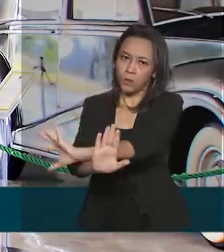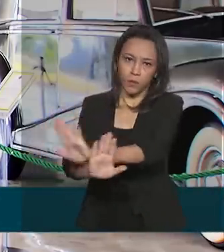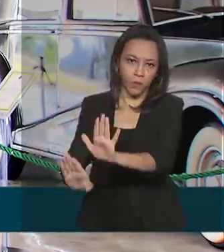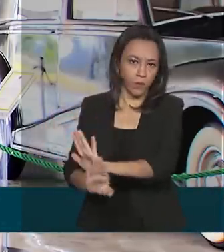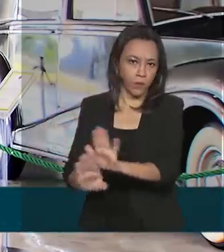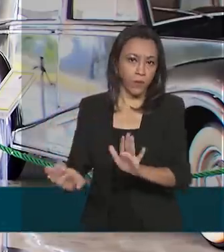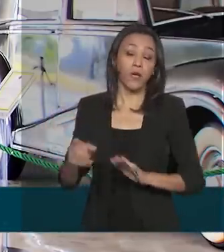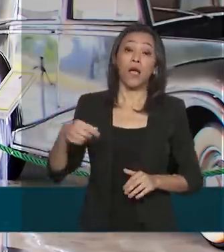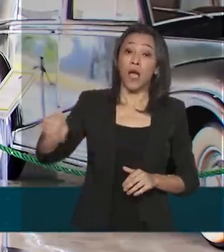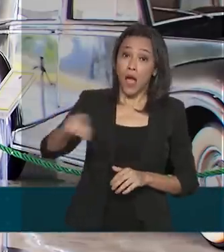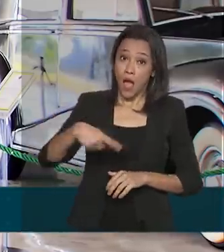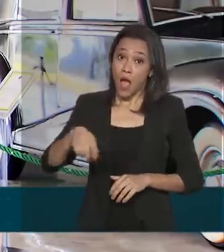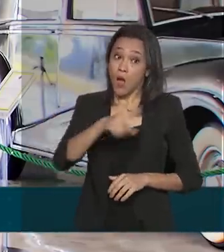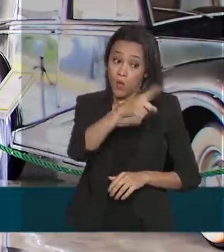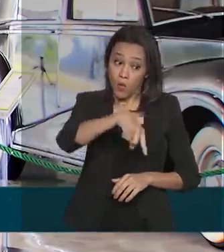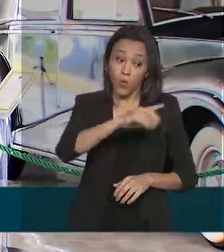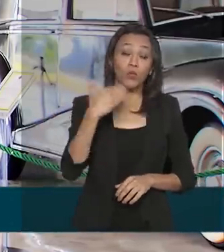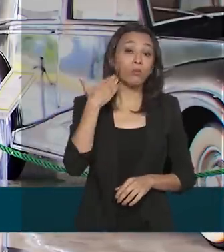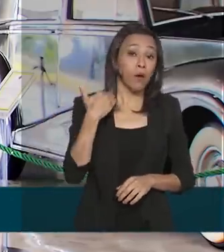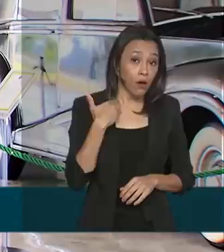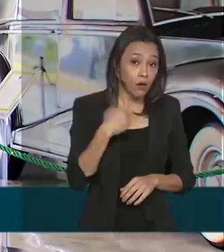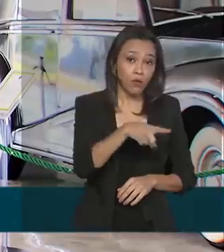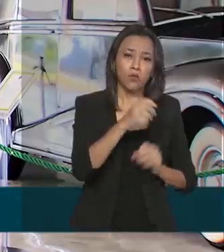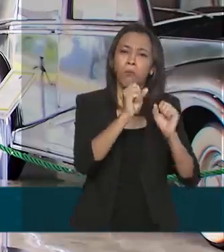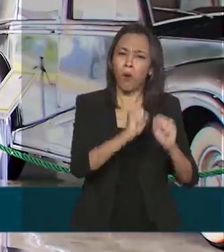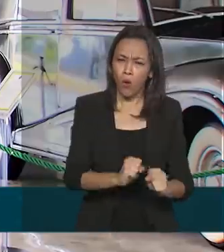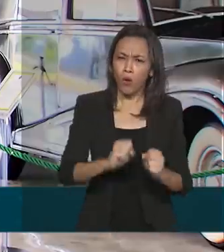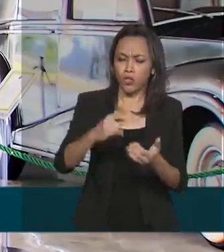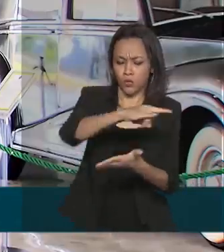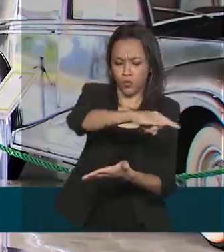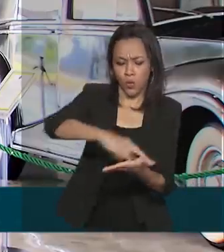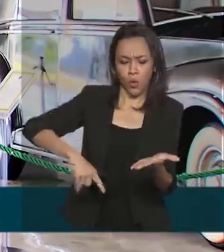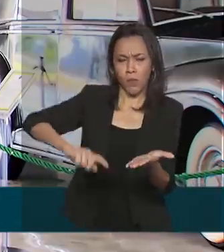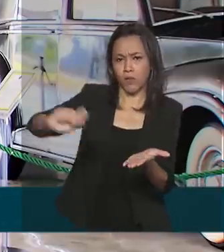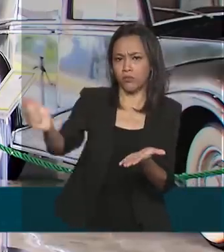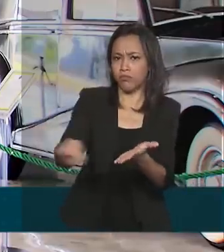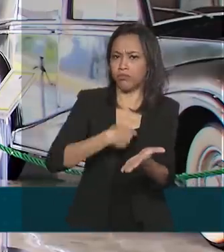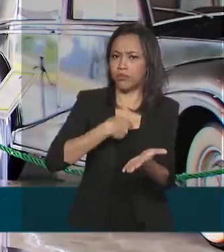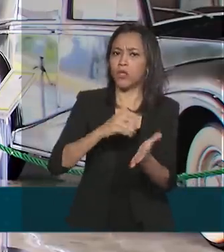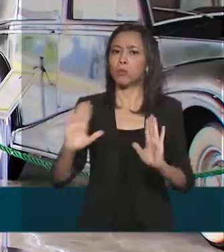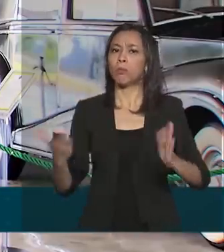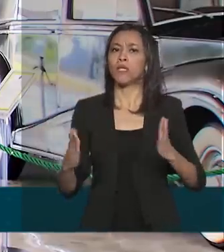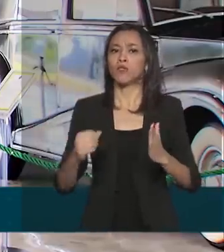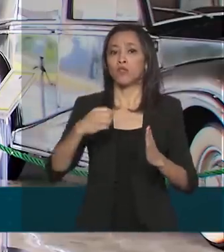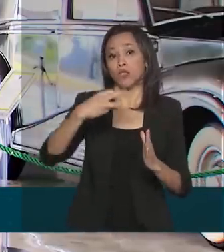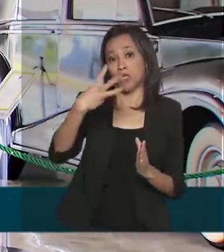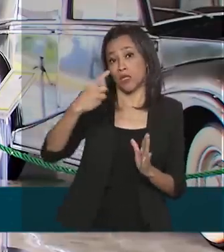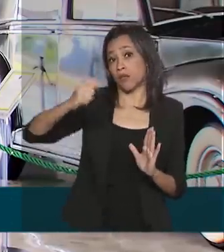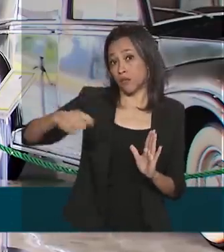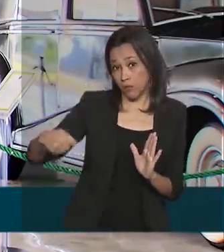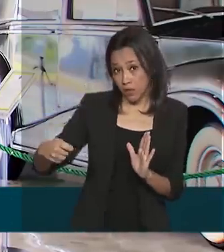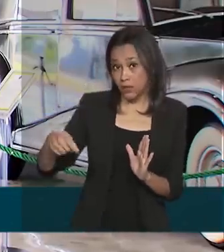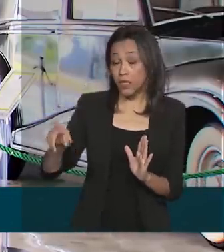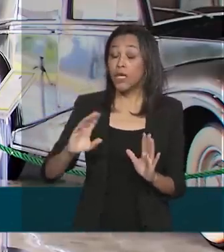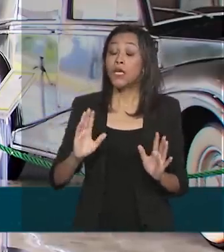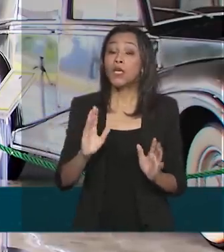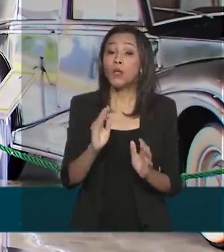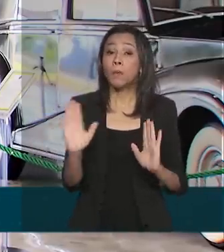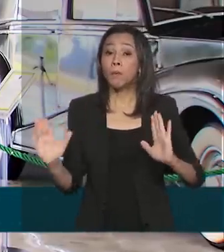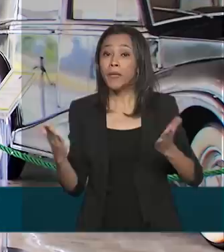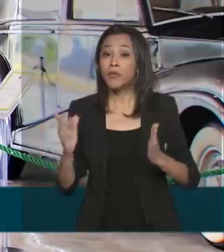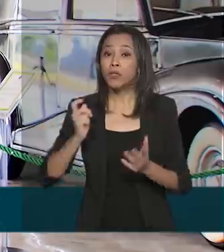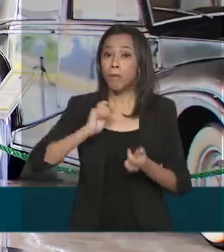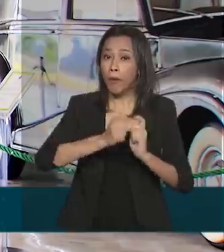participantes poderão formalizar as operações de crédito em até três meses. E o prazo para pagamento do